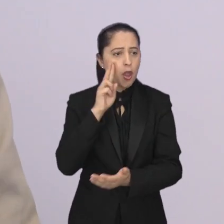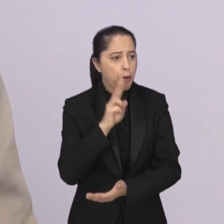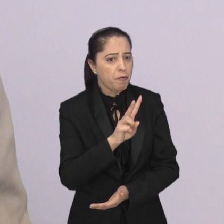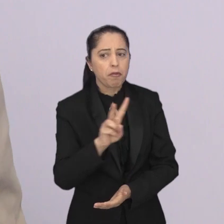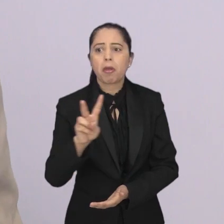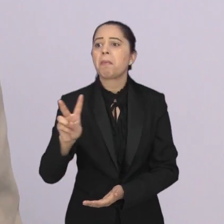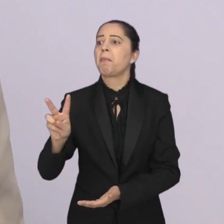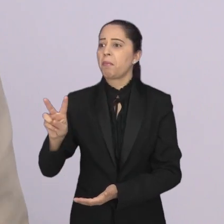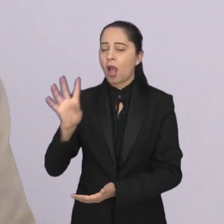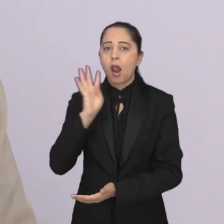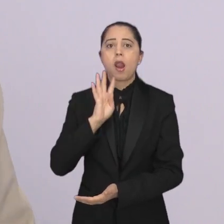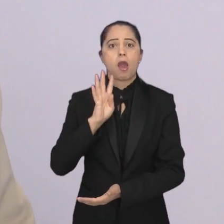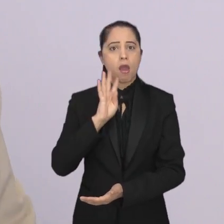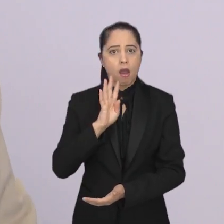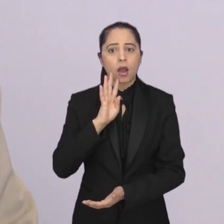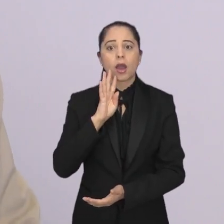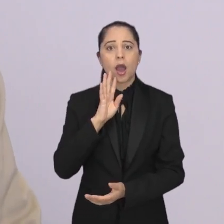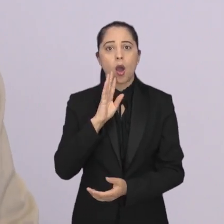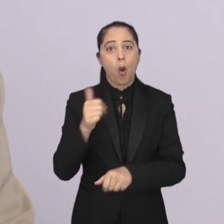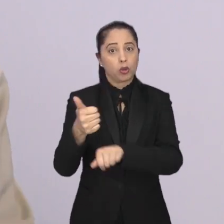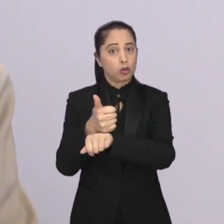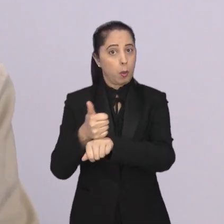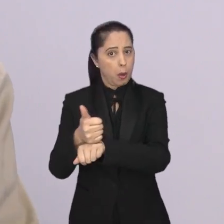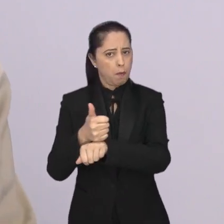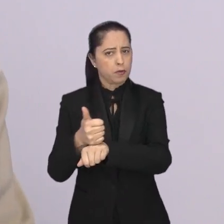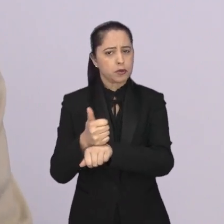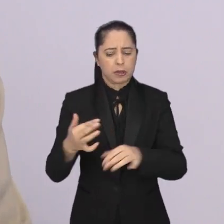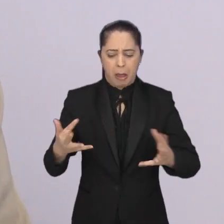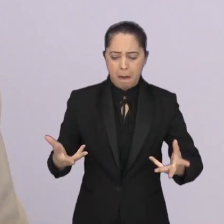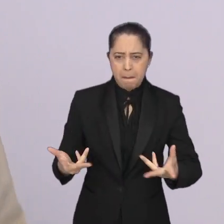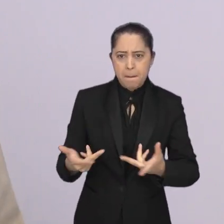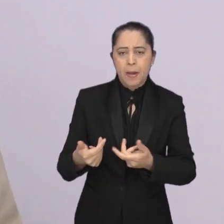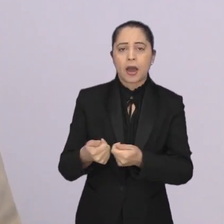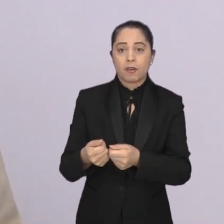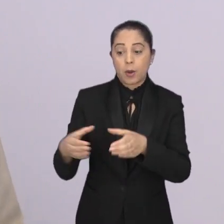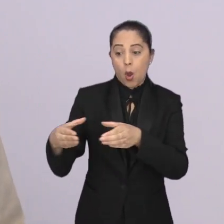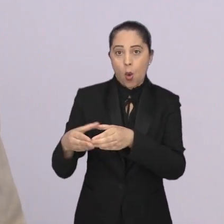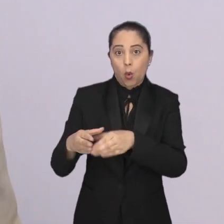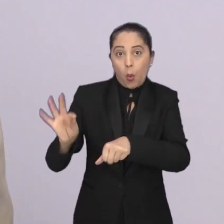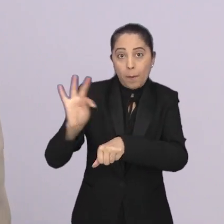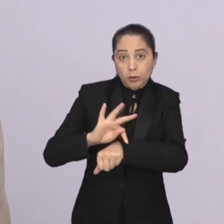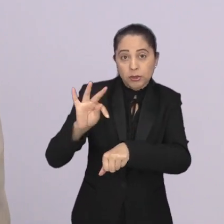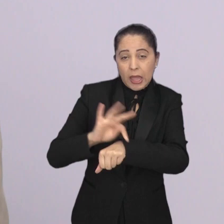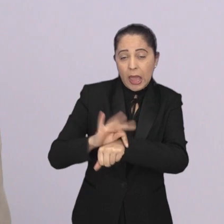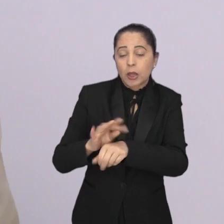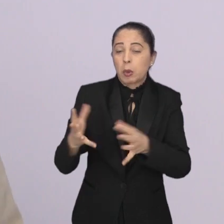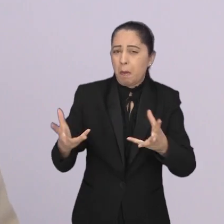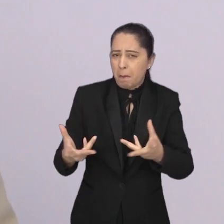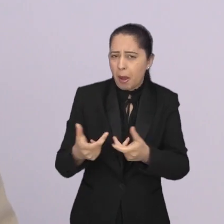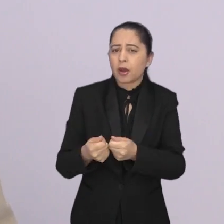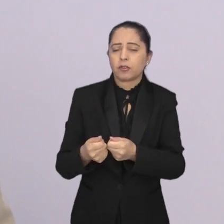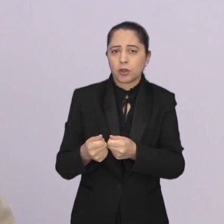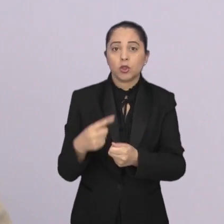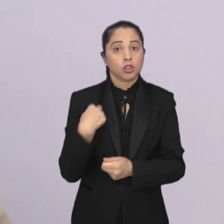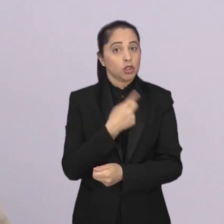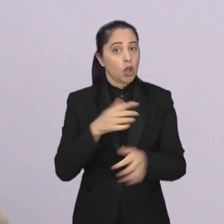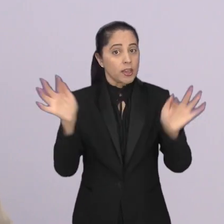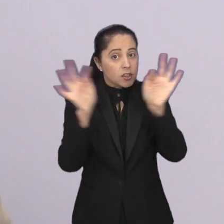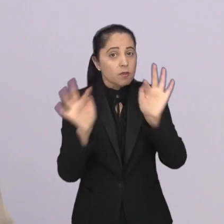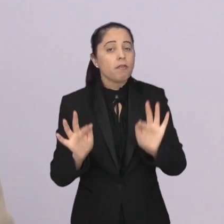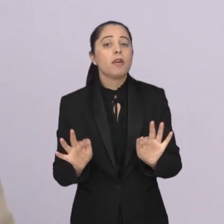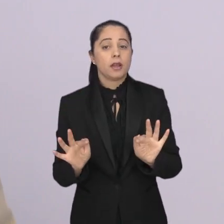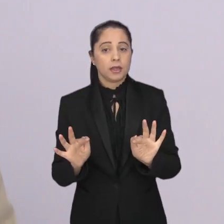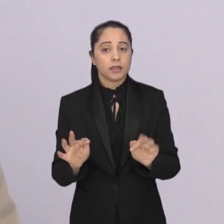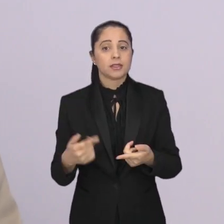bem ambientado para as crianças autistas e com profissionais. É uma equipe técnica muito grande. A gente fica muito feliz porque pela frente